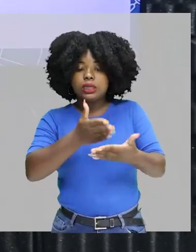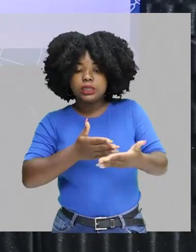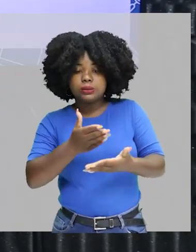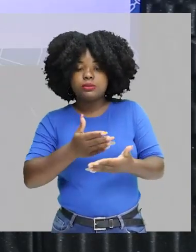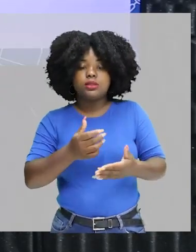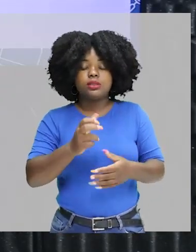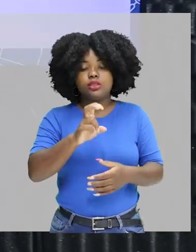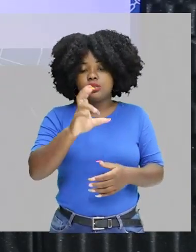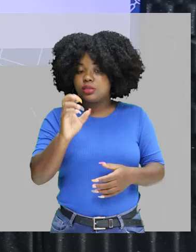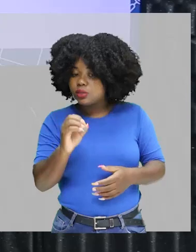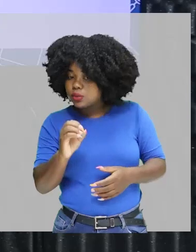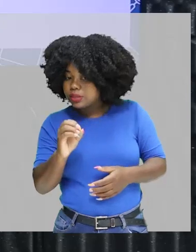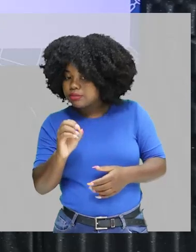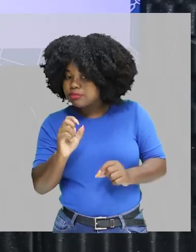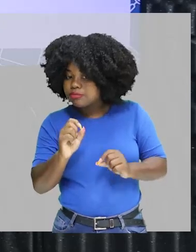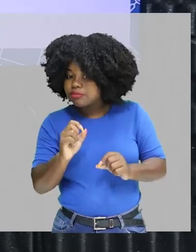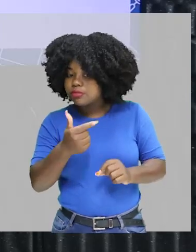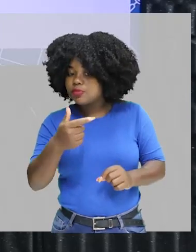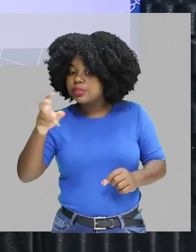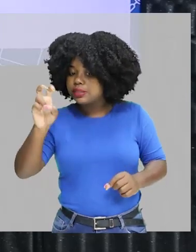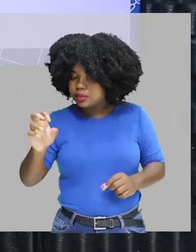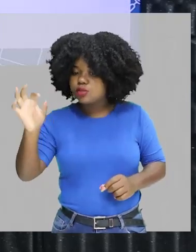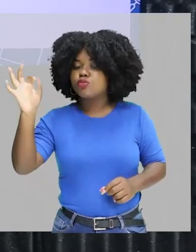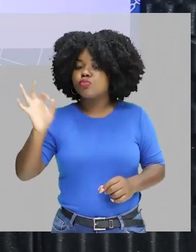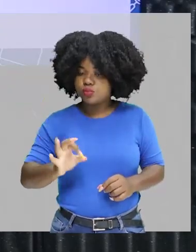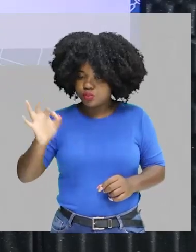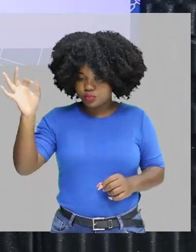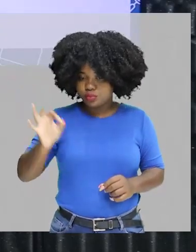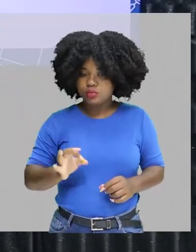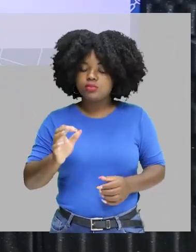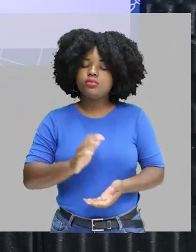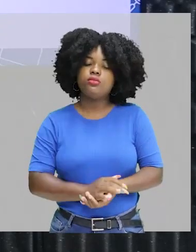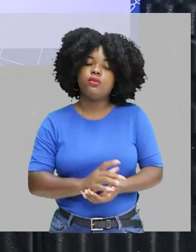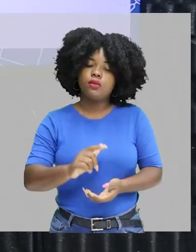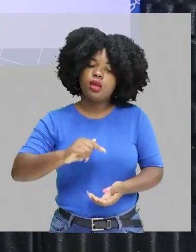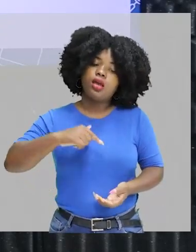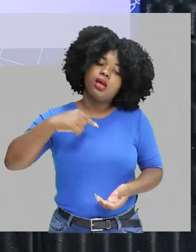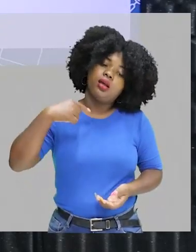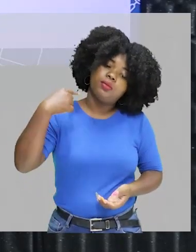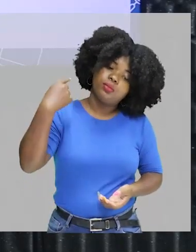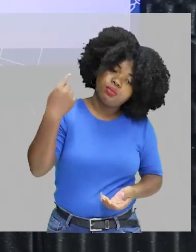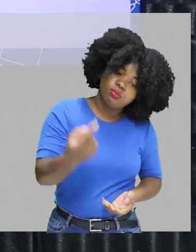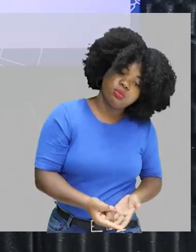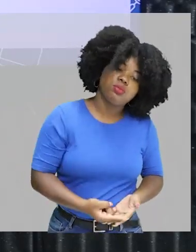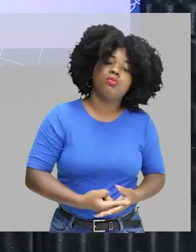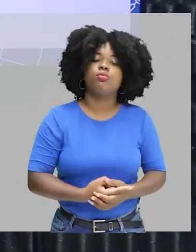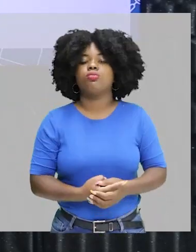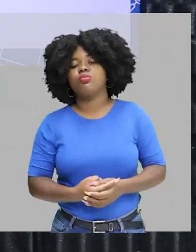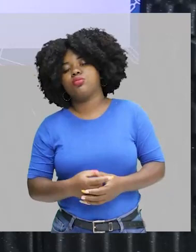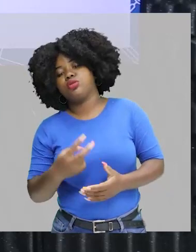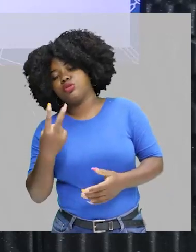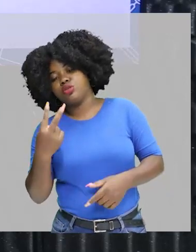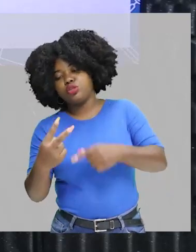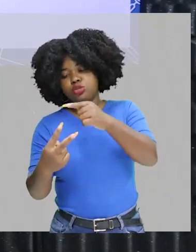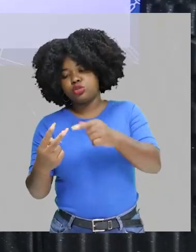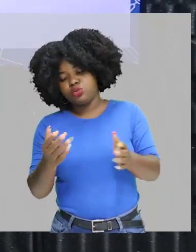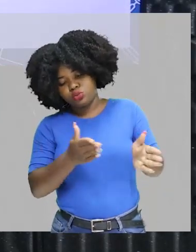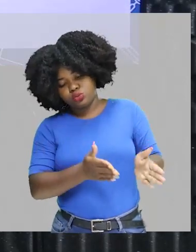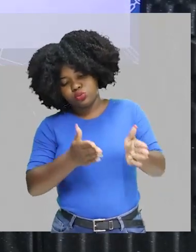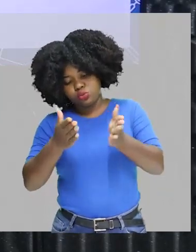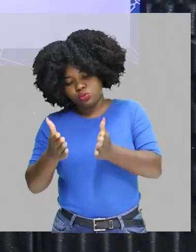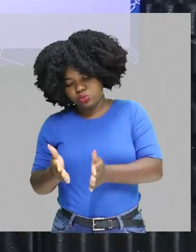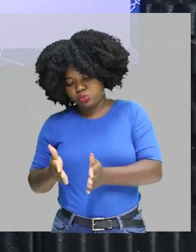após dois períodos de meia-vida, realmente, aquela massa inicial